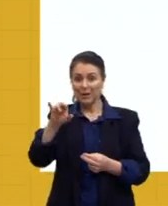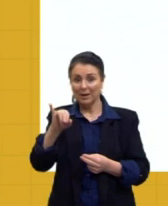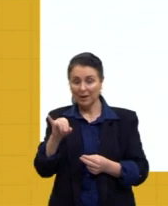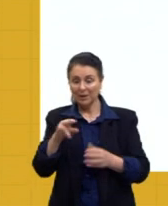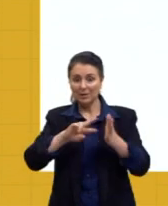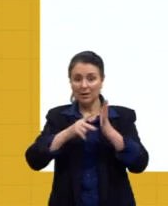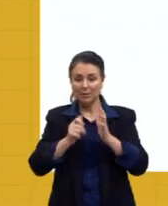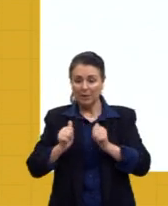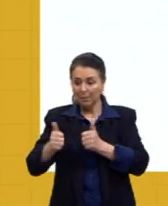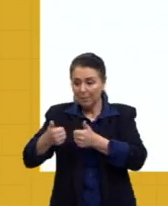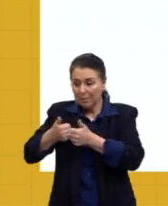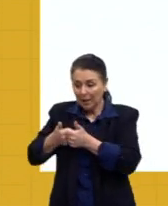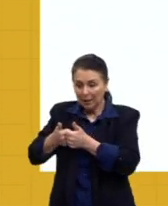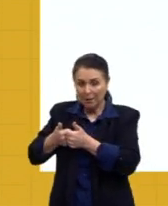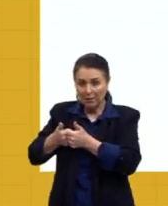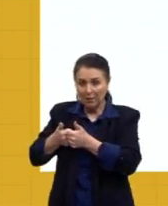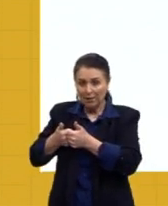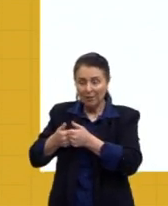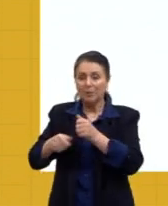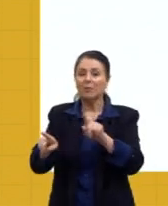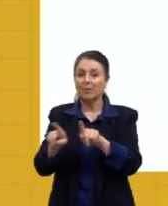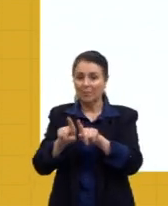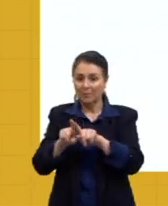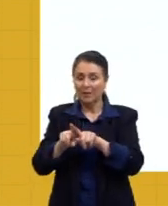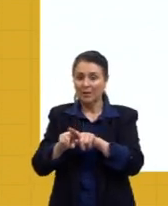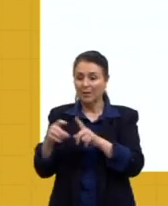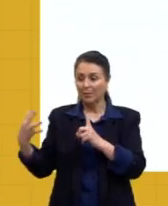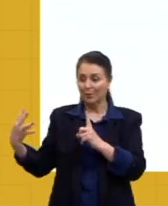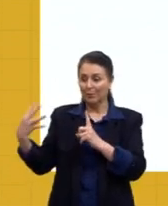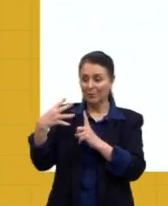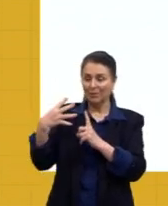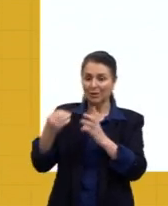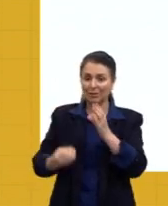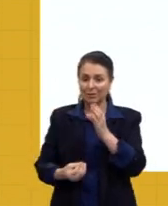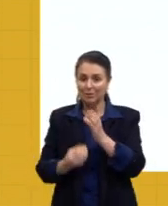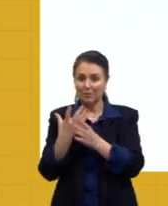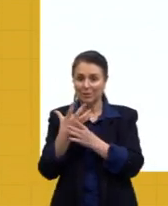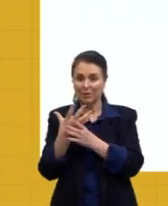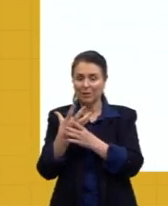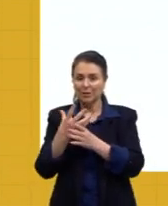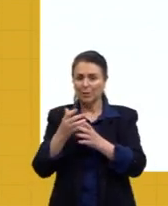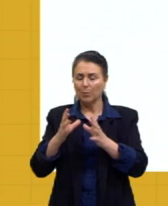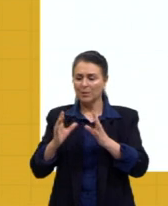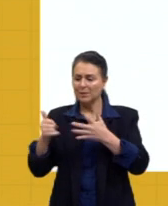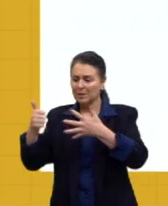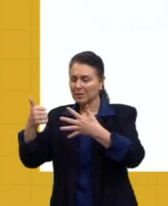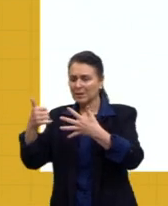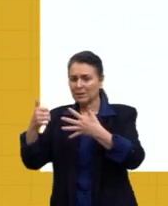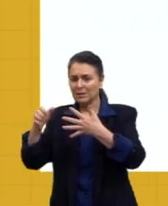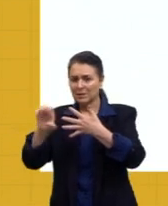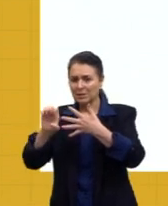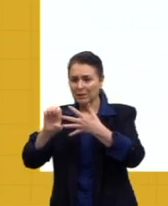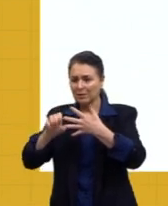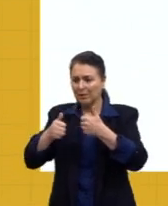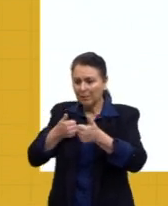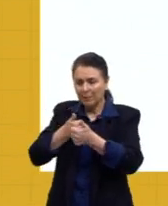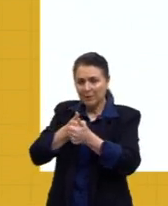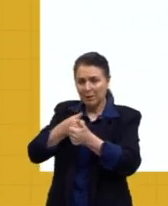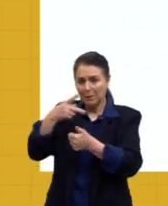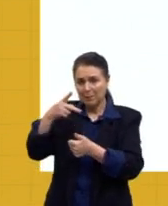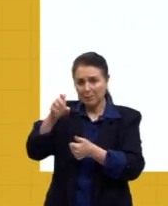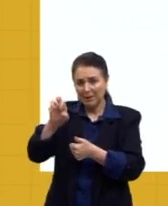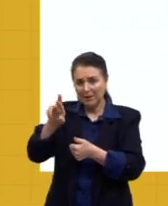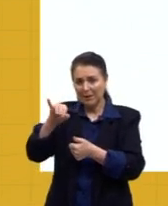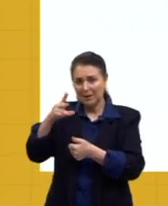efeito fundador. Então, o que que essa especiação aí ao redor, em torno, né, a peripátrica,